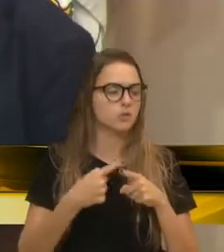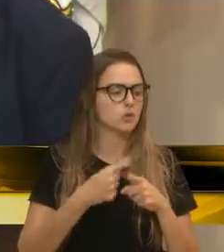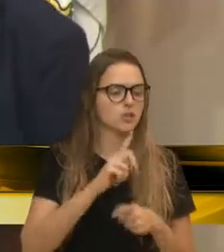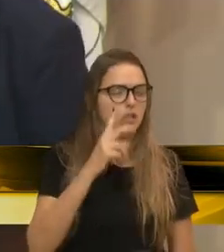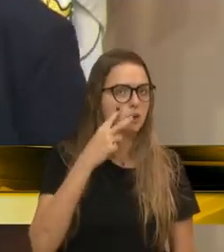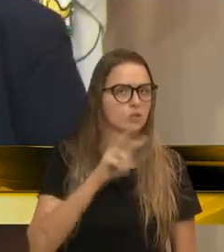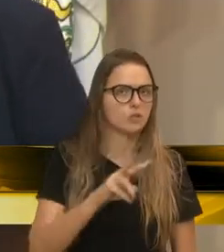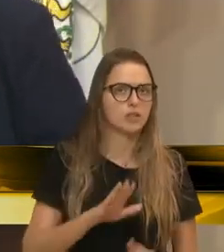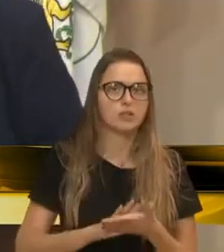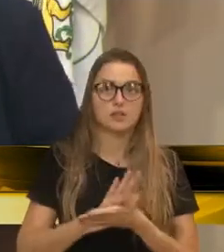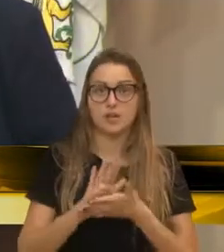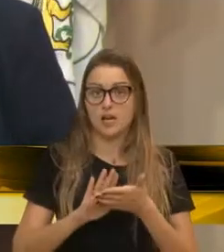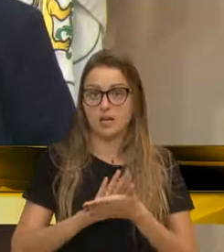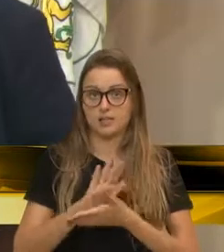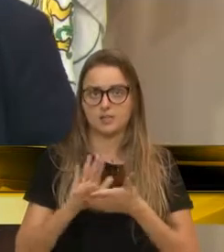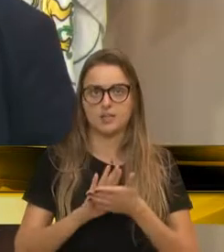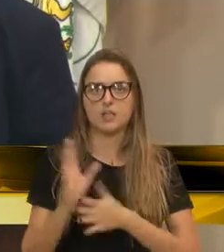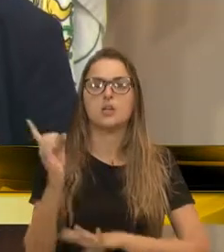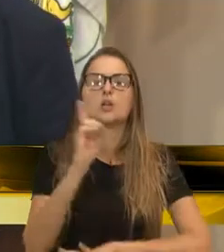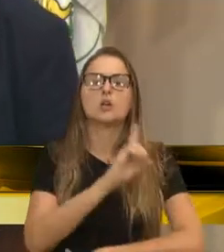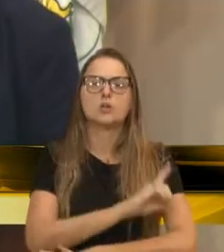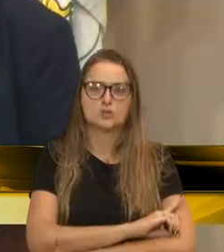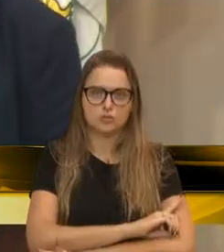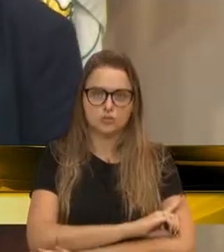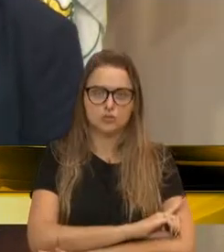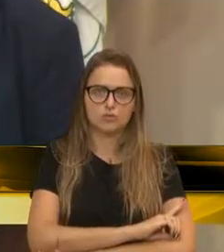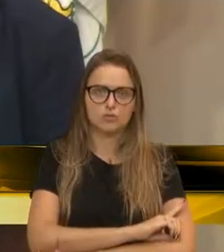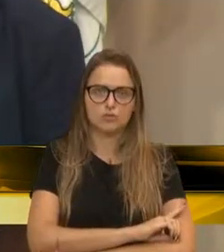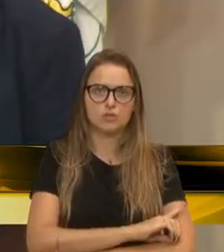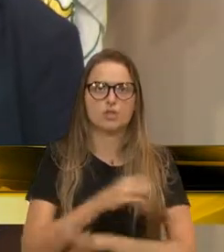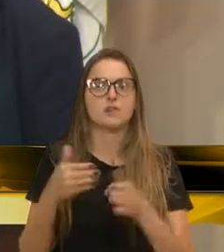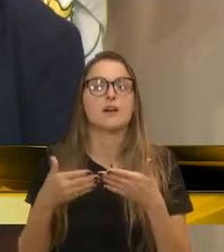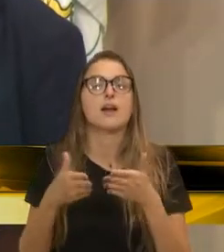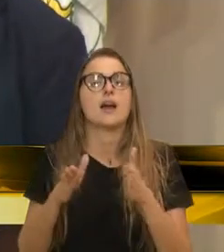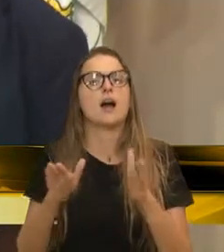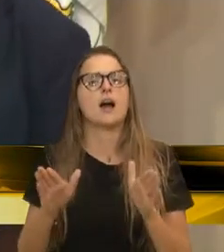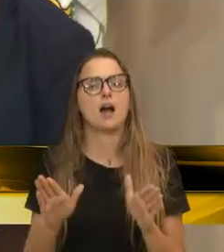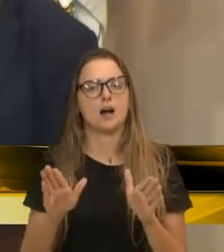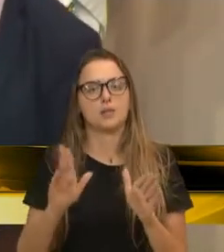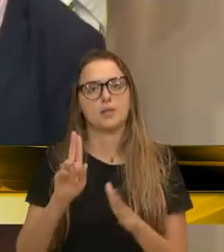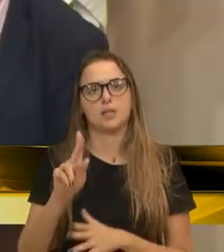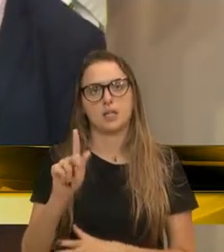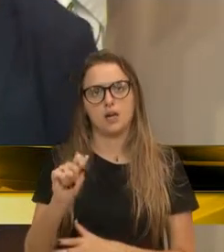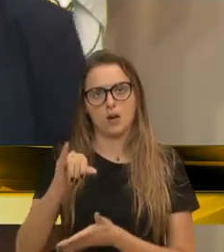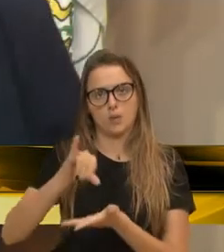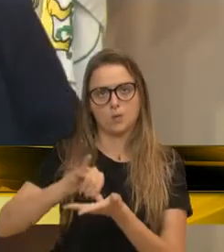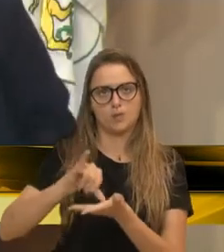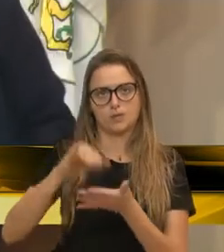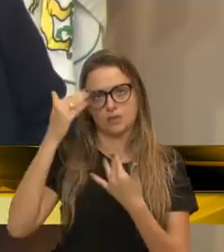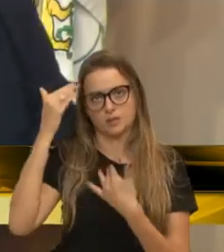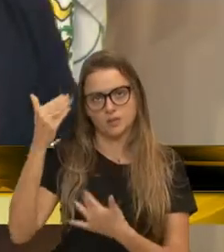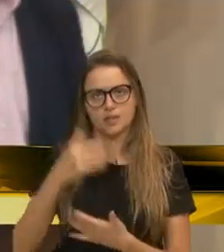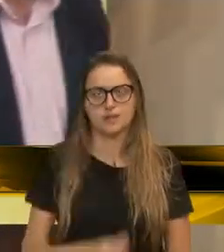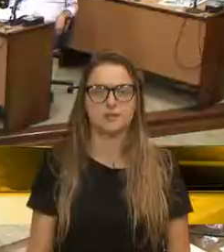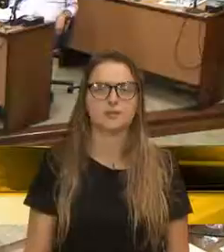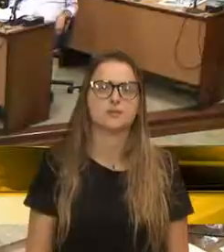o dia que vai ser aberto as portas mesmo para a população. muito obrigado. Obrigado.